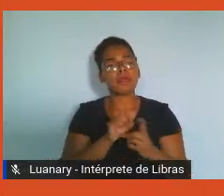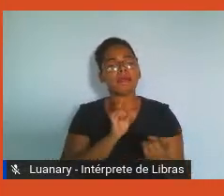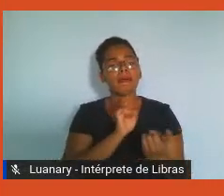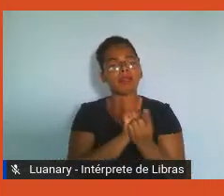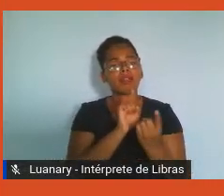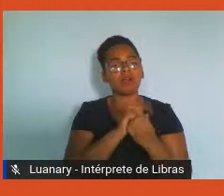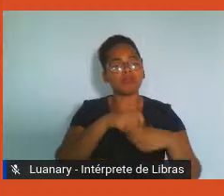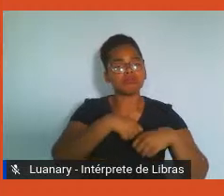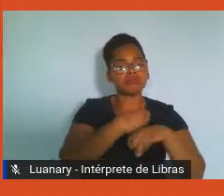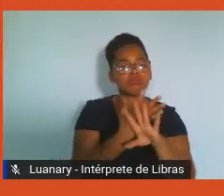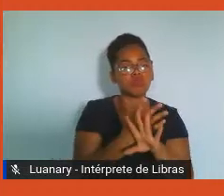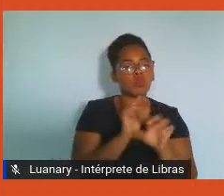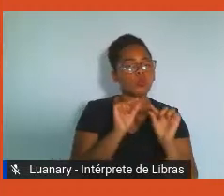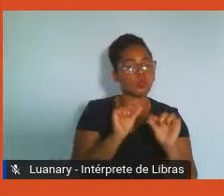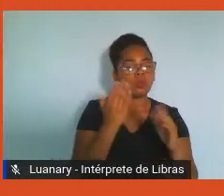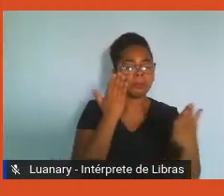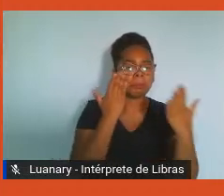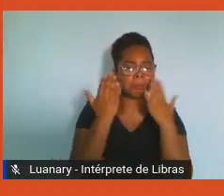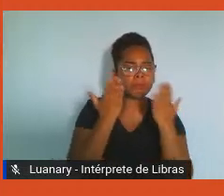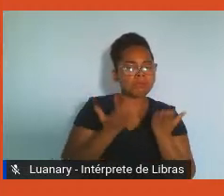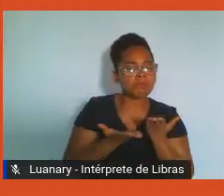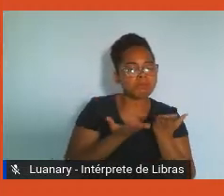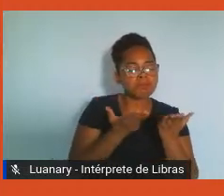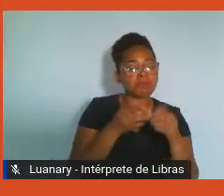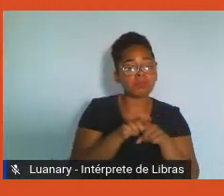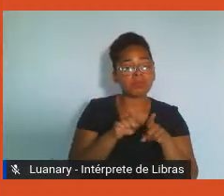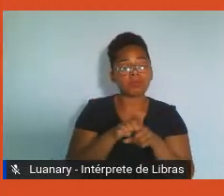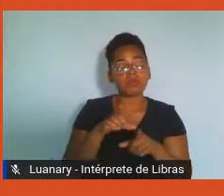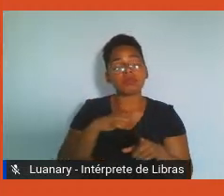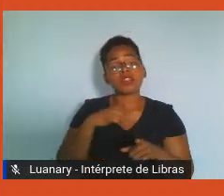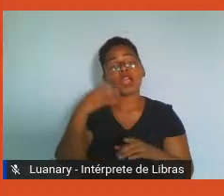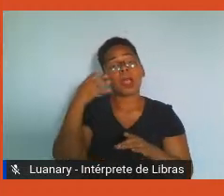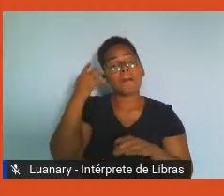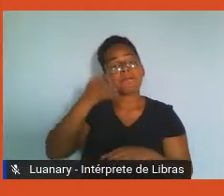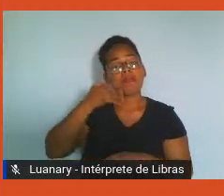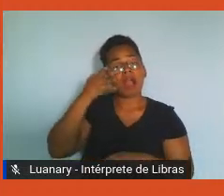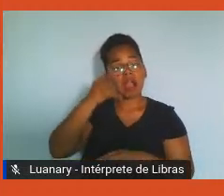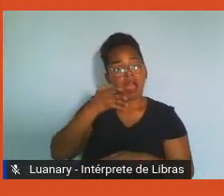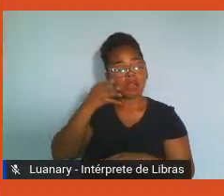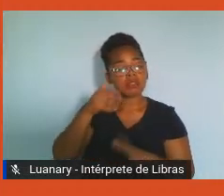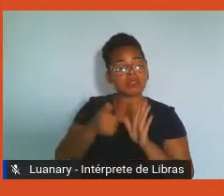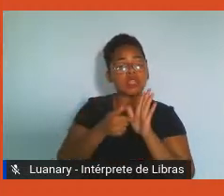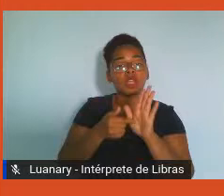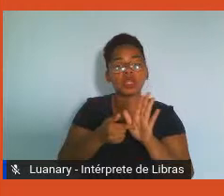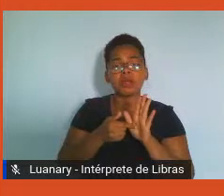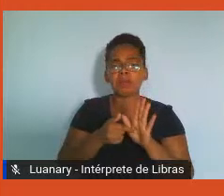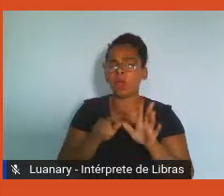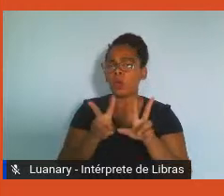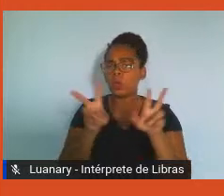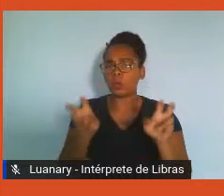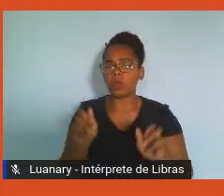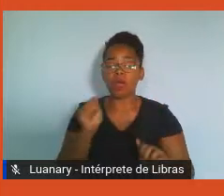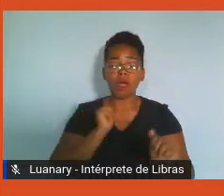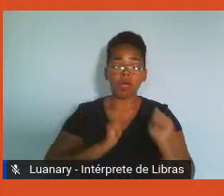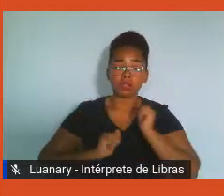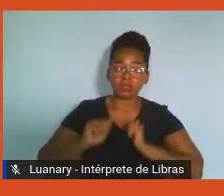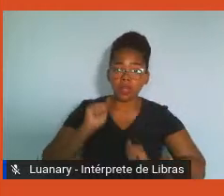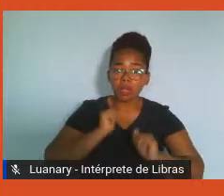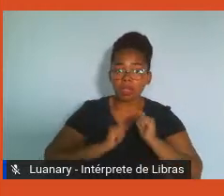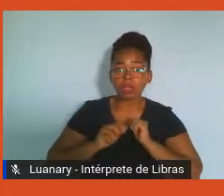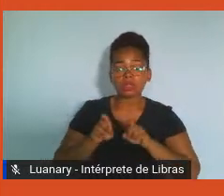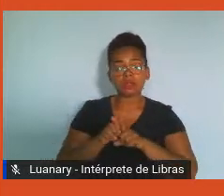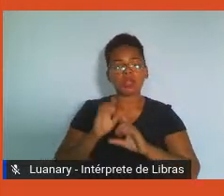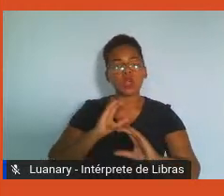das palestras também eles falaram sobre ansiedade, comunicação não violenta, trouxeram o palestrante Amir